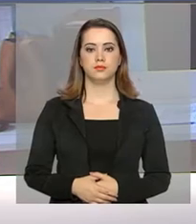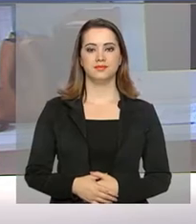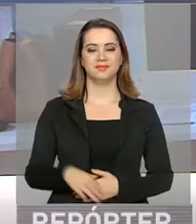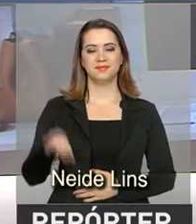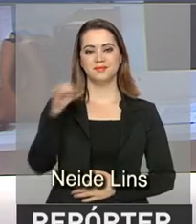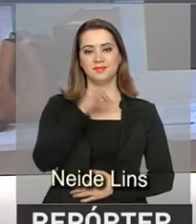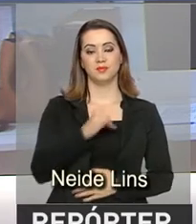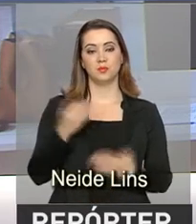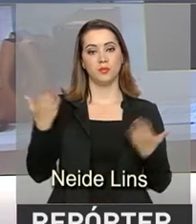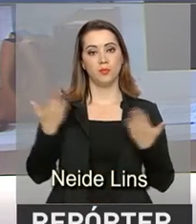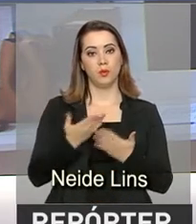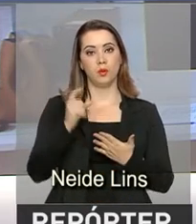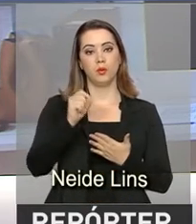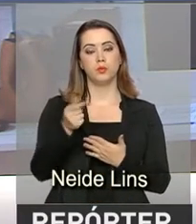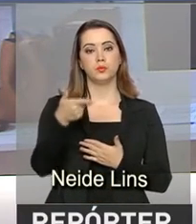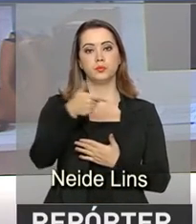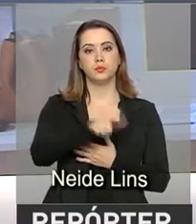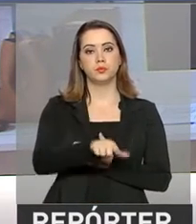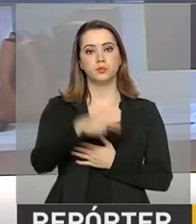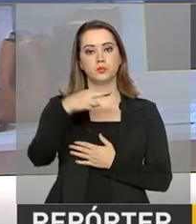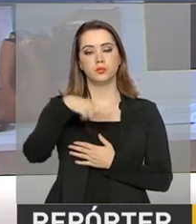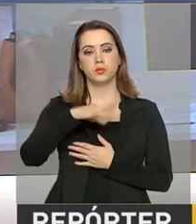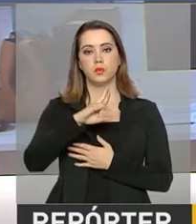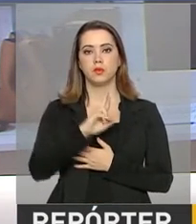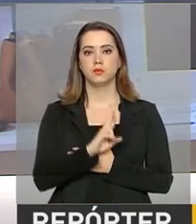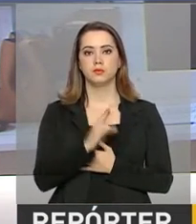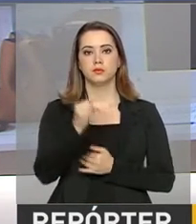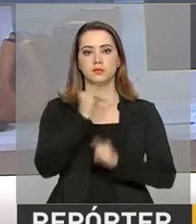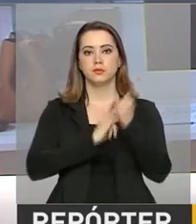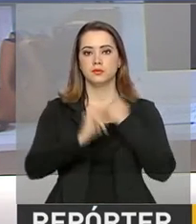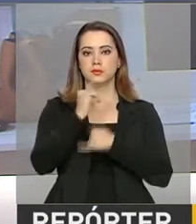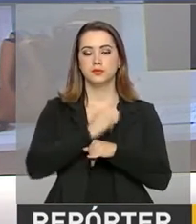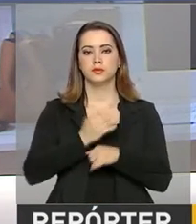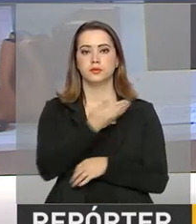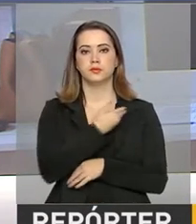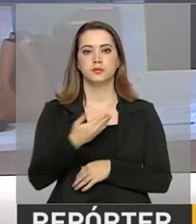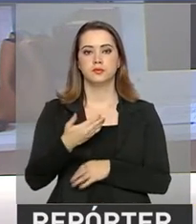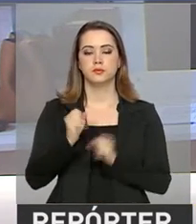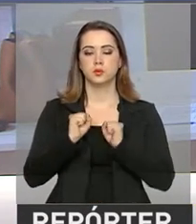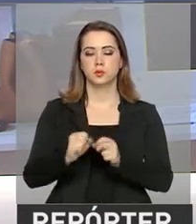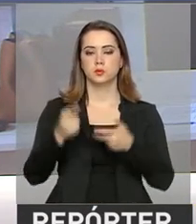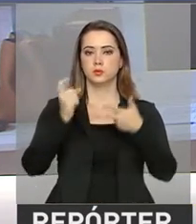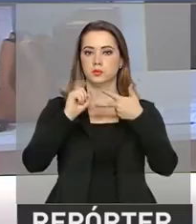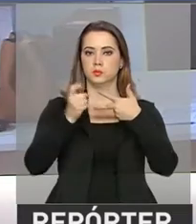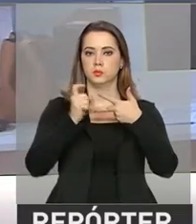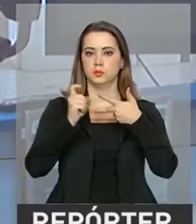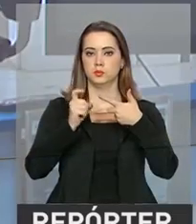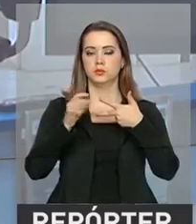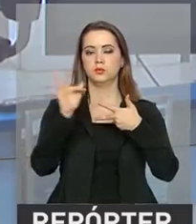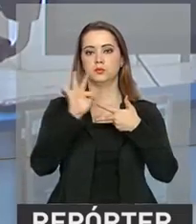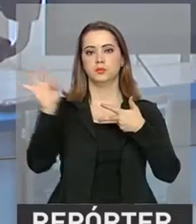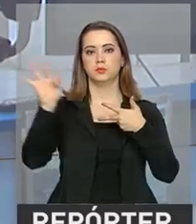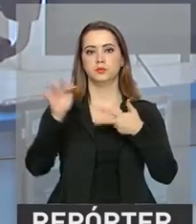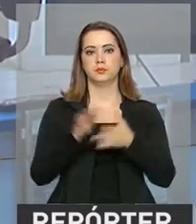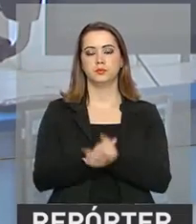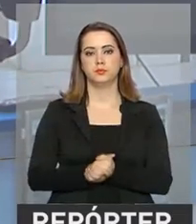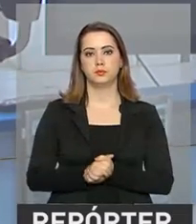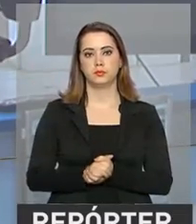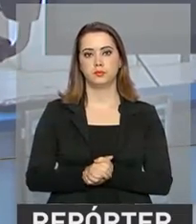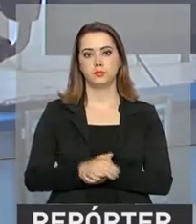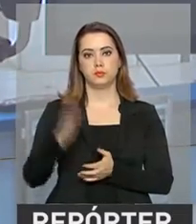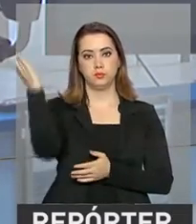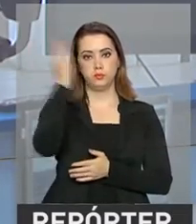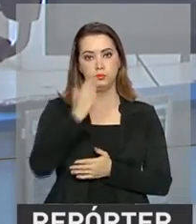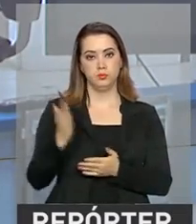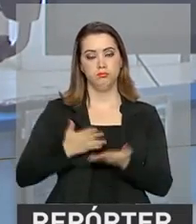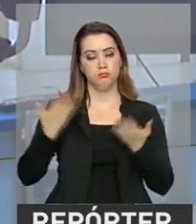Olá, no ar mais uma edição do Repórter NBR e as informações do Poder Executivo Federal. O Brasil se colocou à